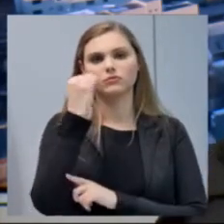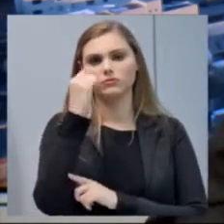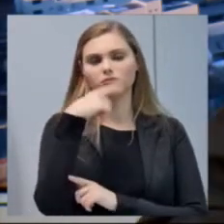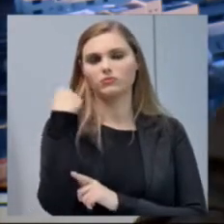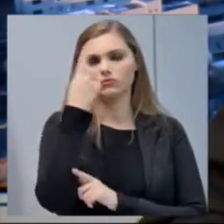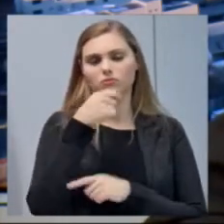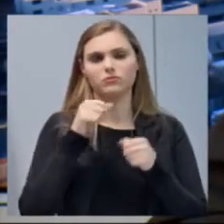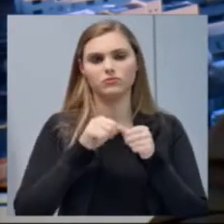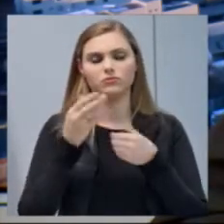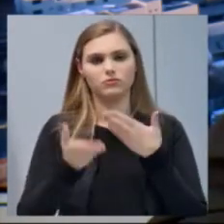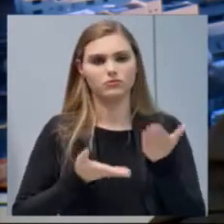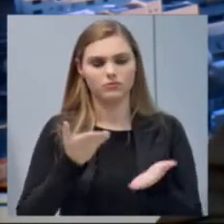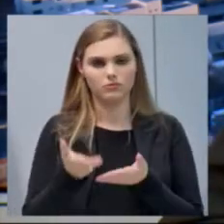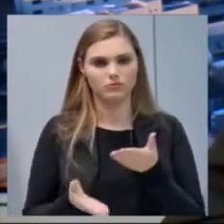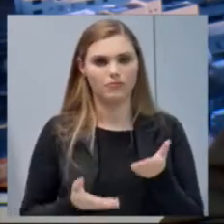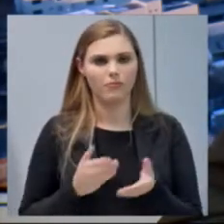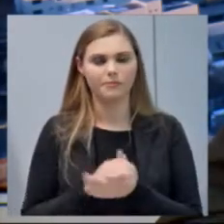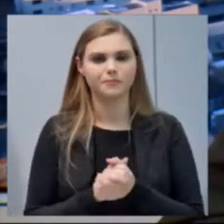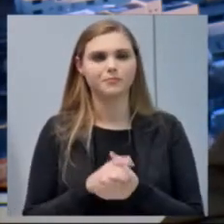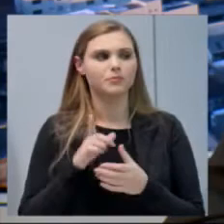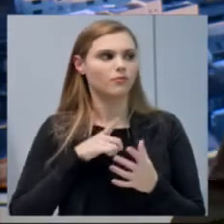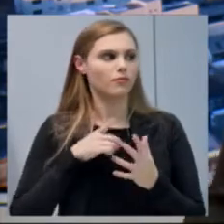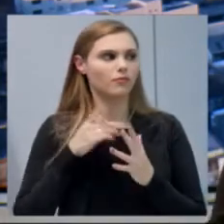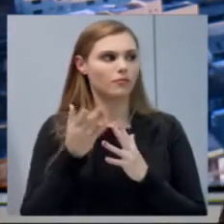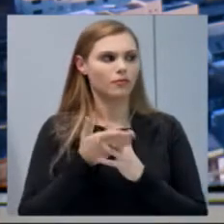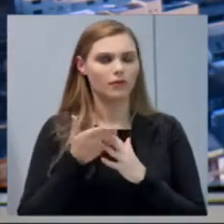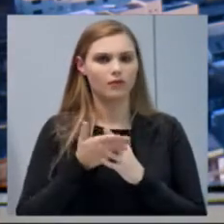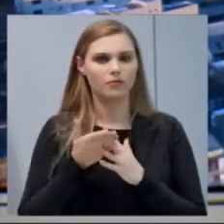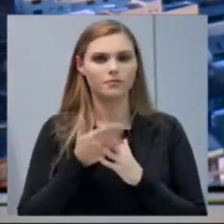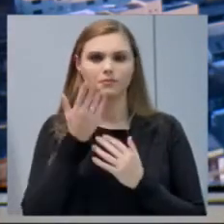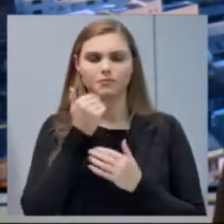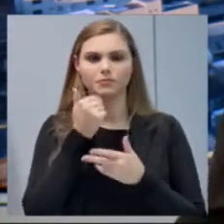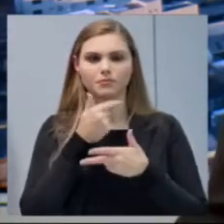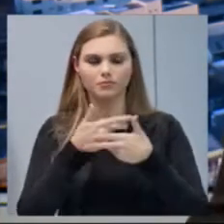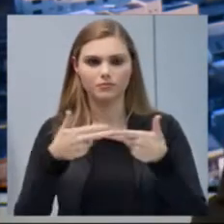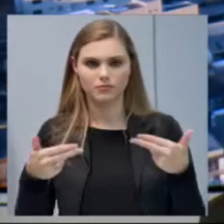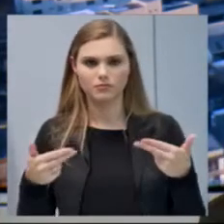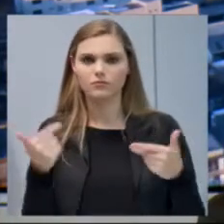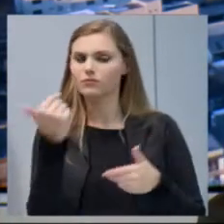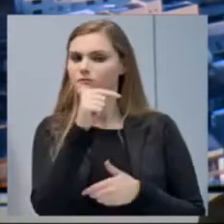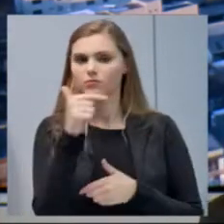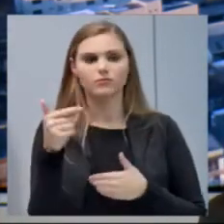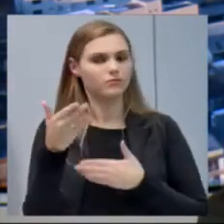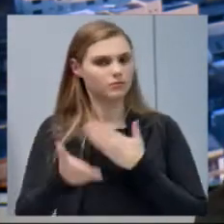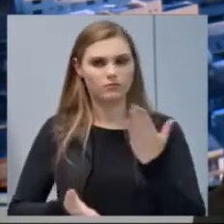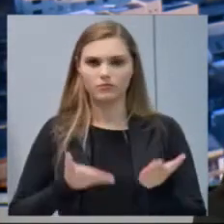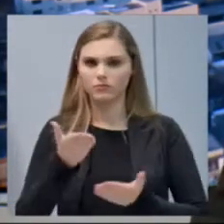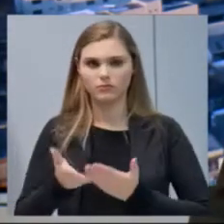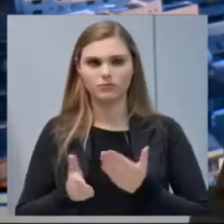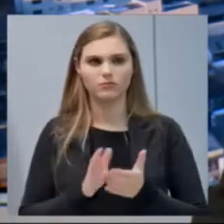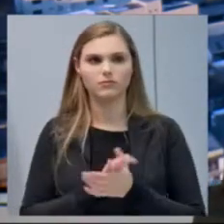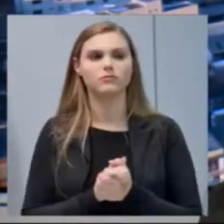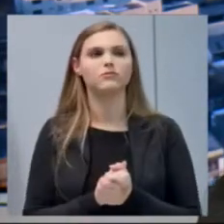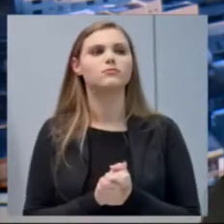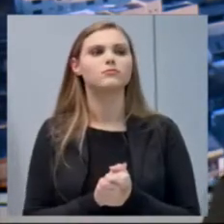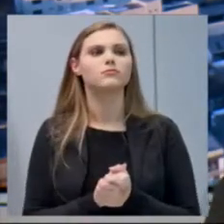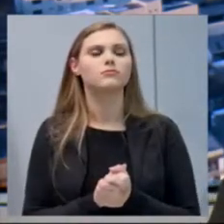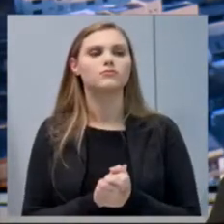inclusive com o intervalo do almoço sem o atendimento. Então, isso tudo nos